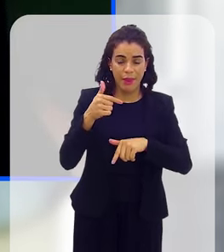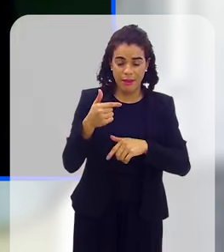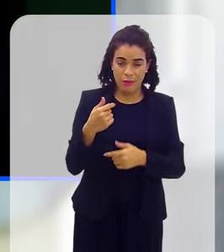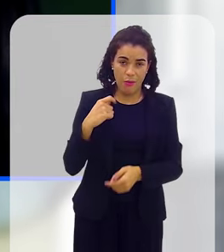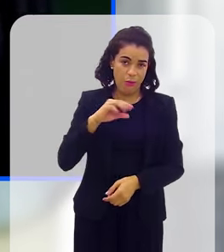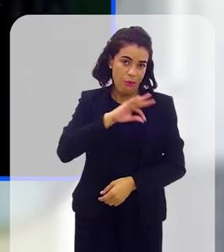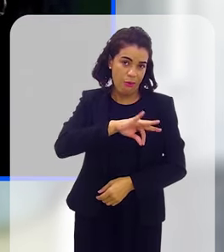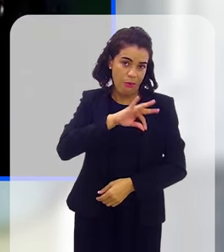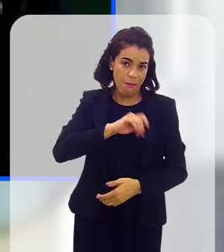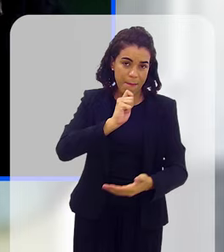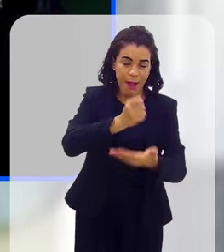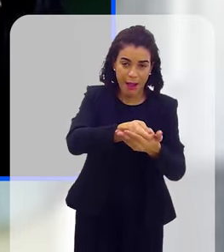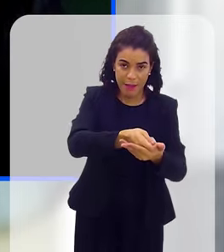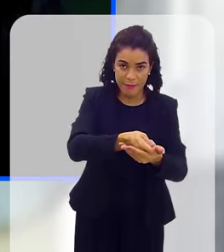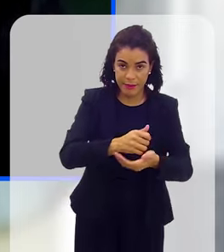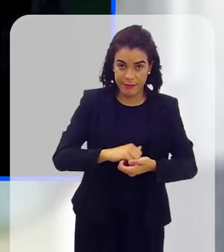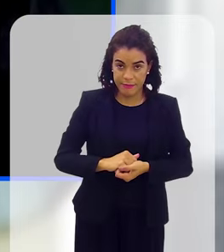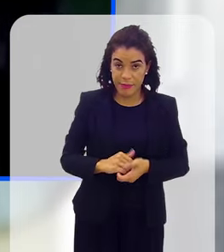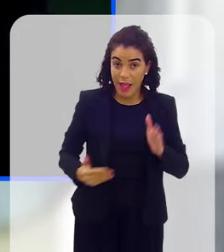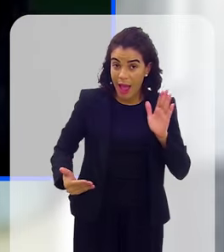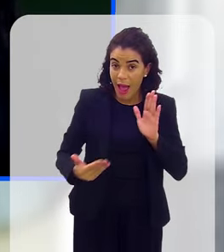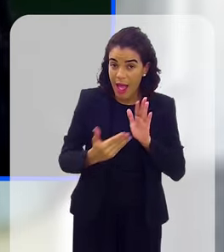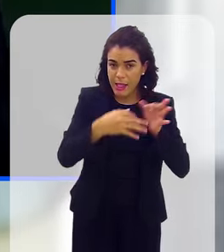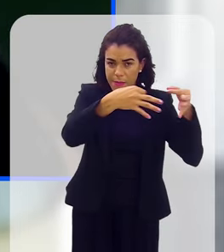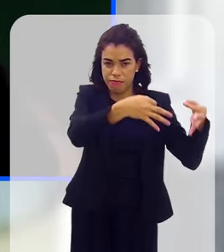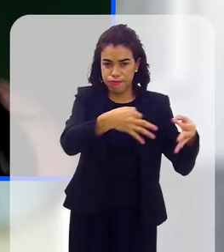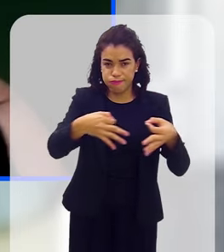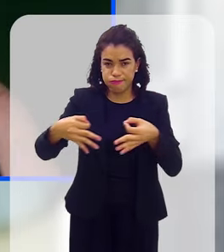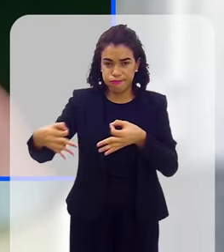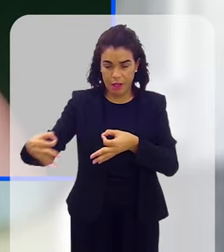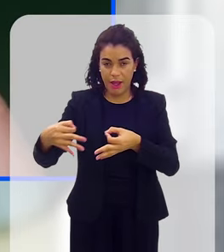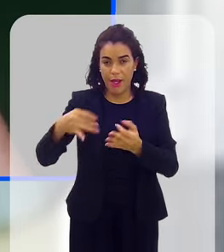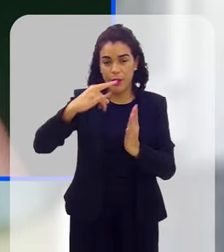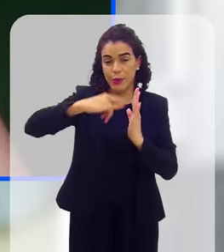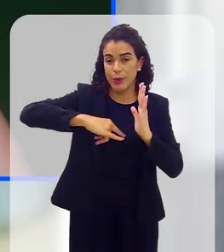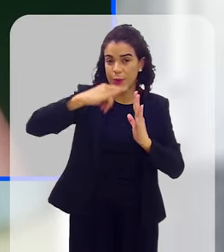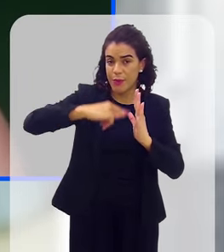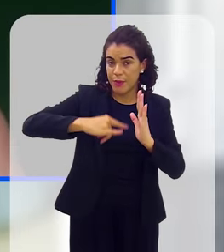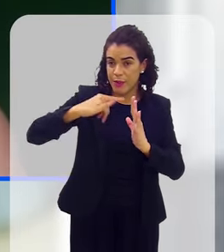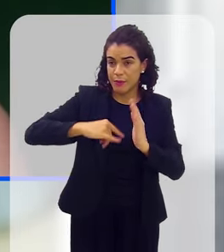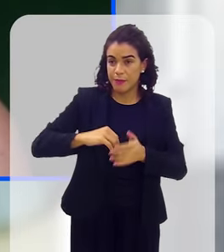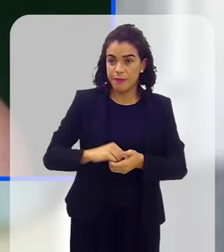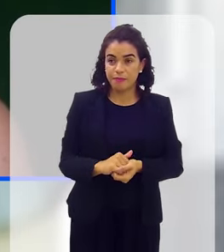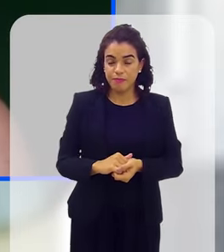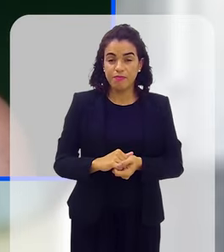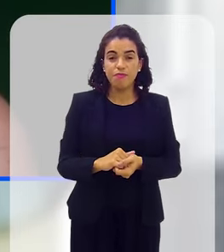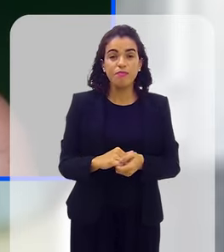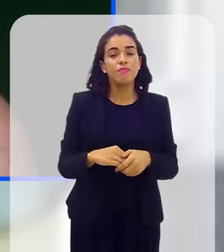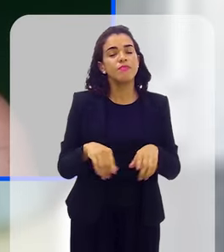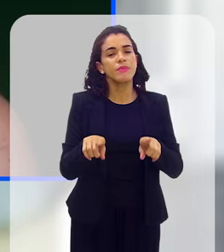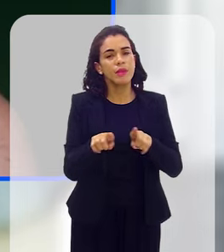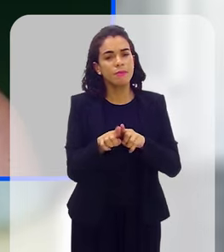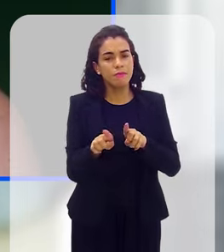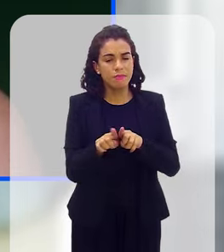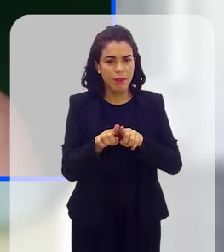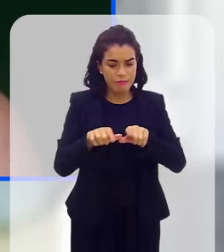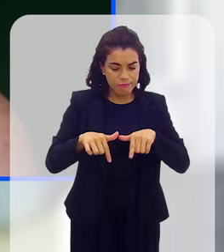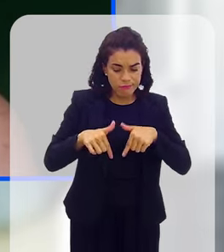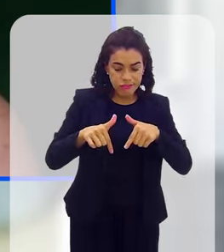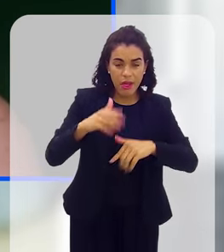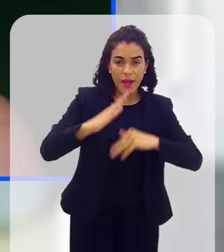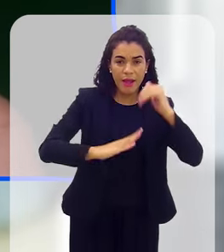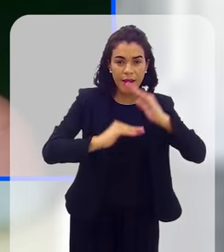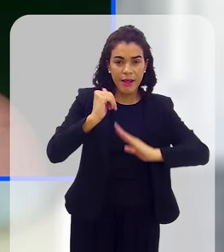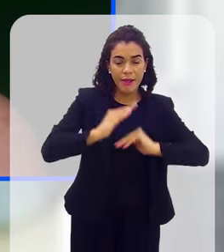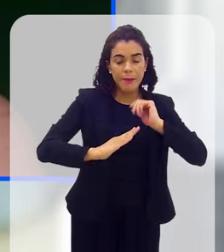até que ela regularize a situação. E para que ela consiga colocar também essa questão em prática, ela